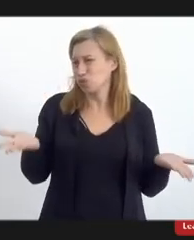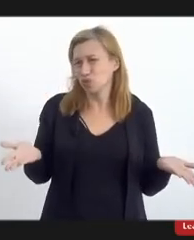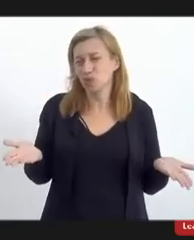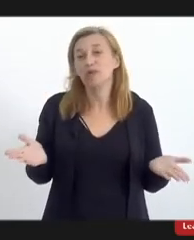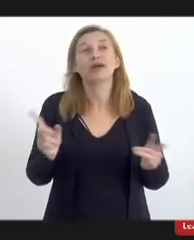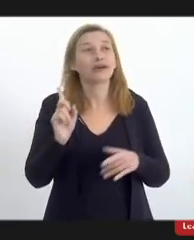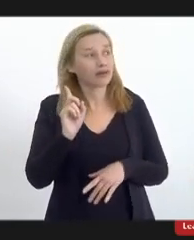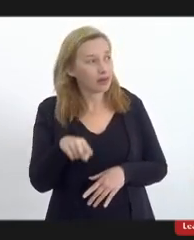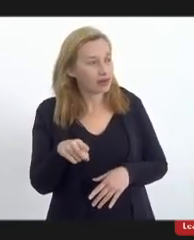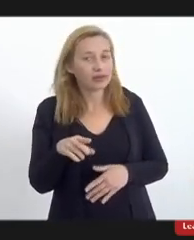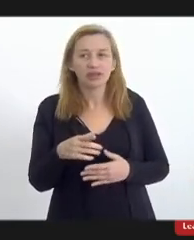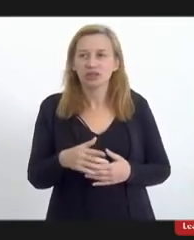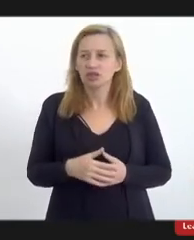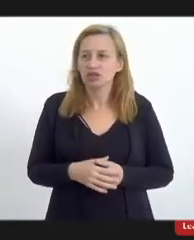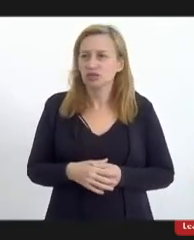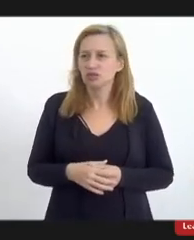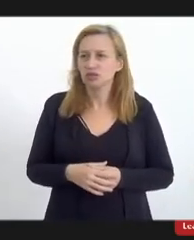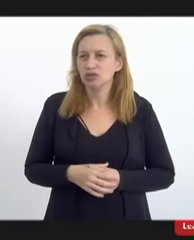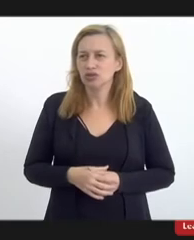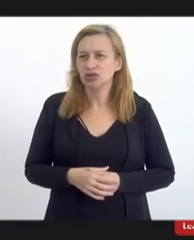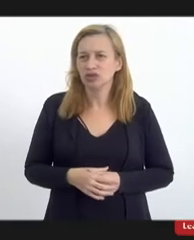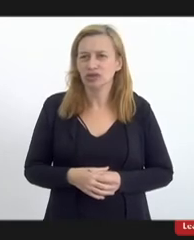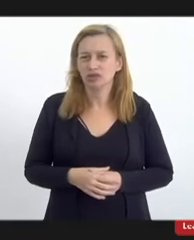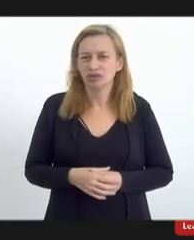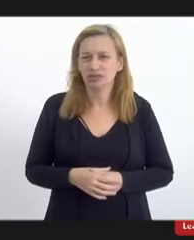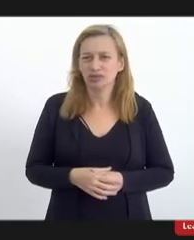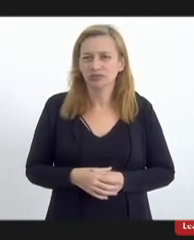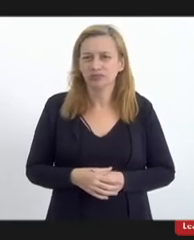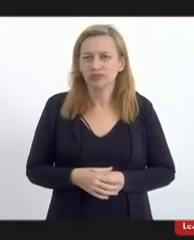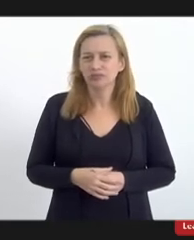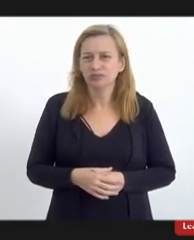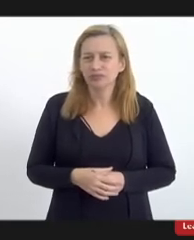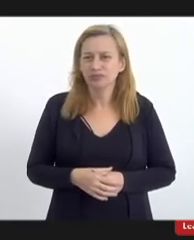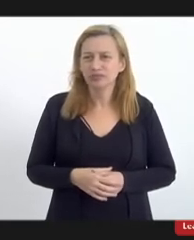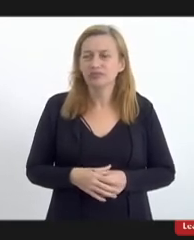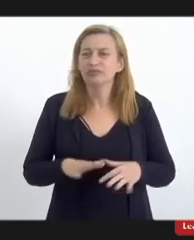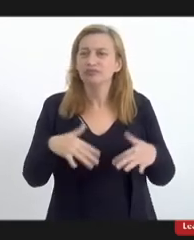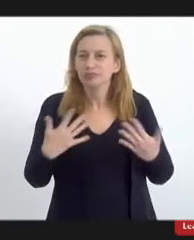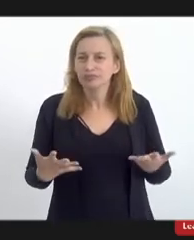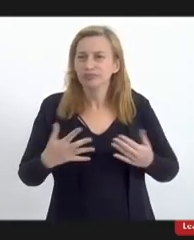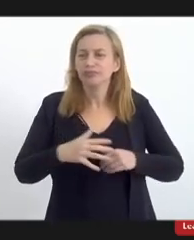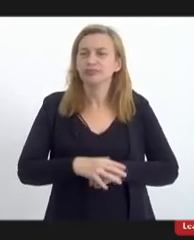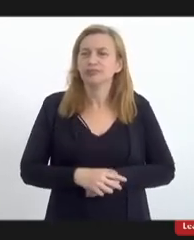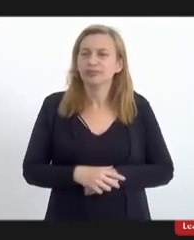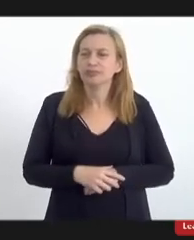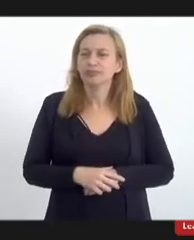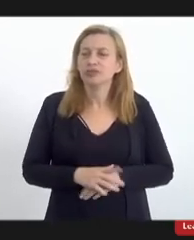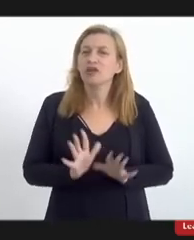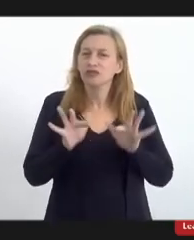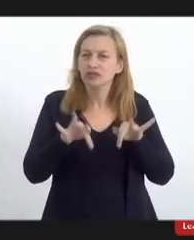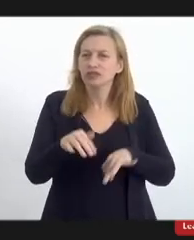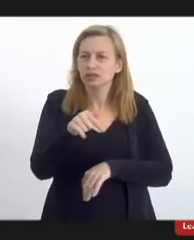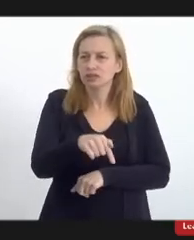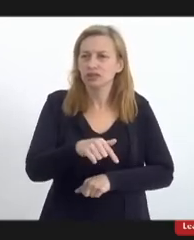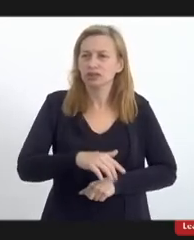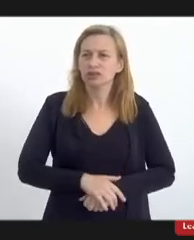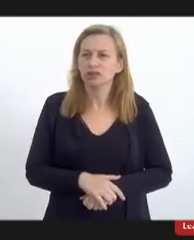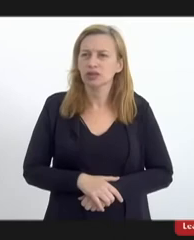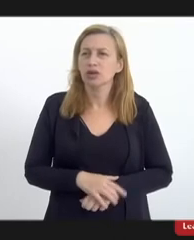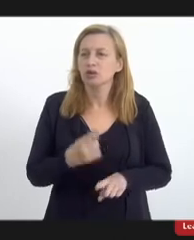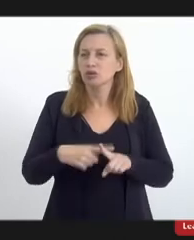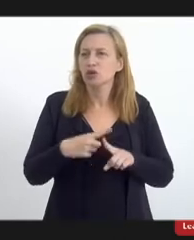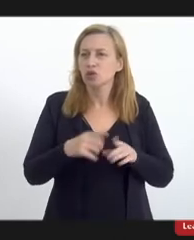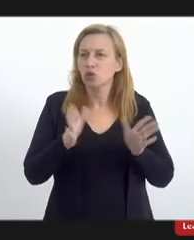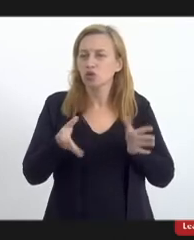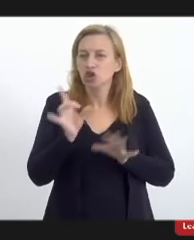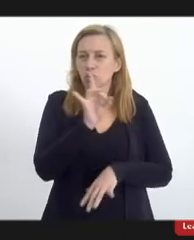é um fato é um fato então eu encerro por aqui até porque hoje